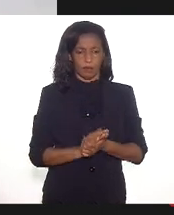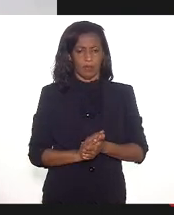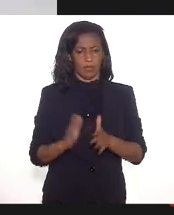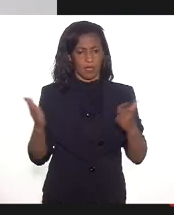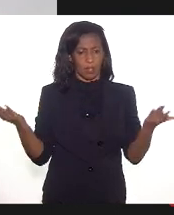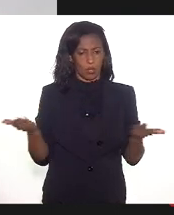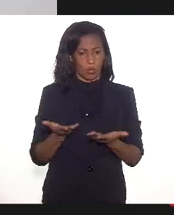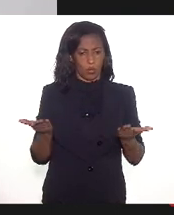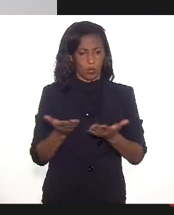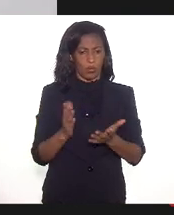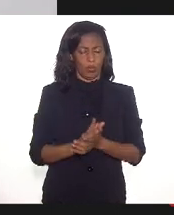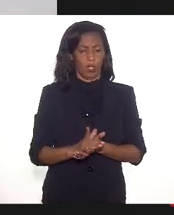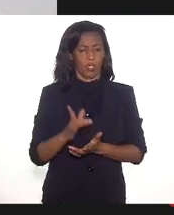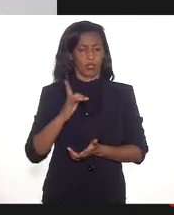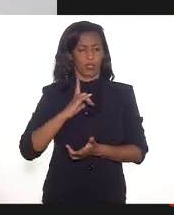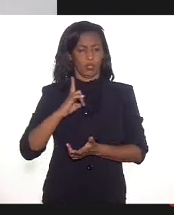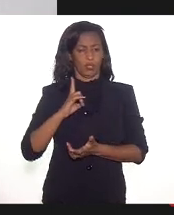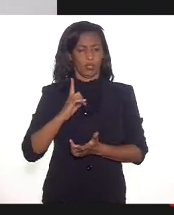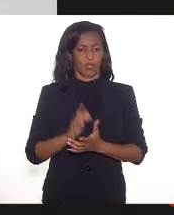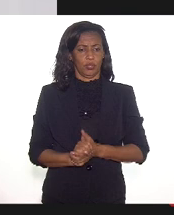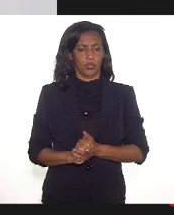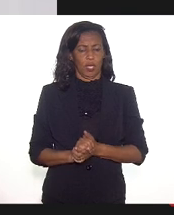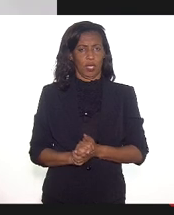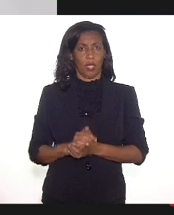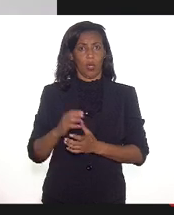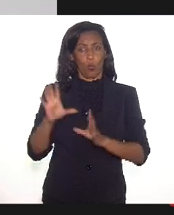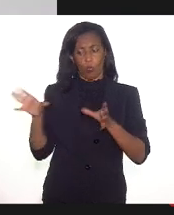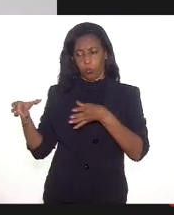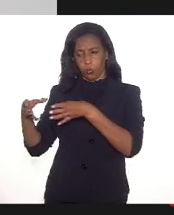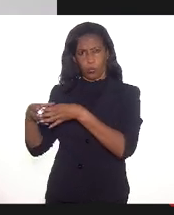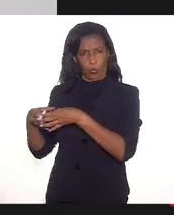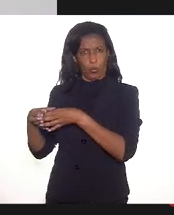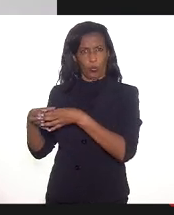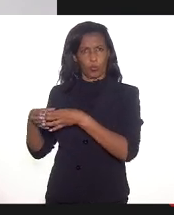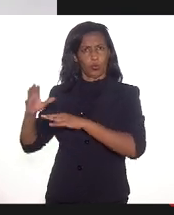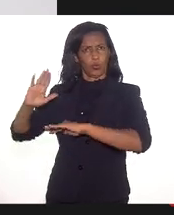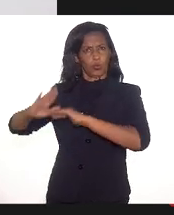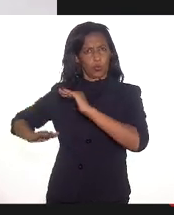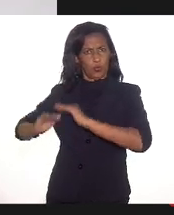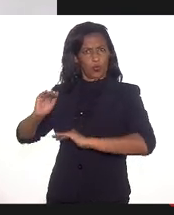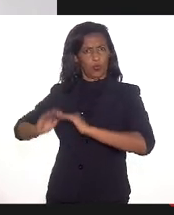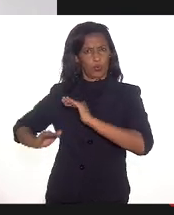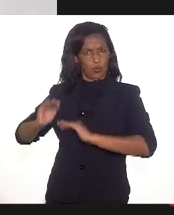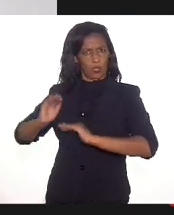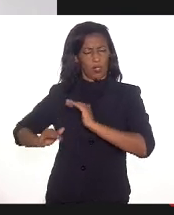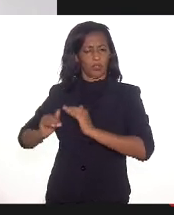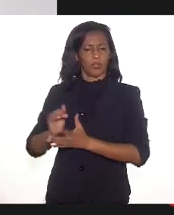que hoje a gente tem um quadro, digamos assim, um núcleo de servidores desempenhando função